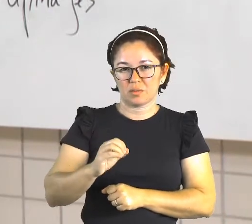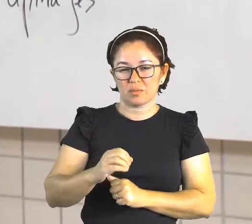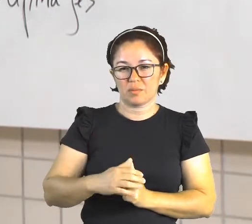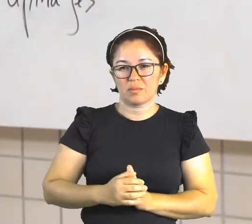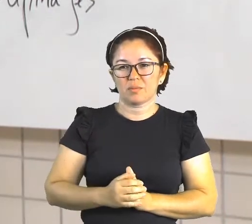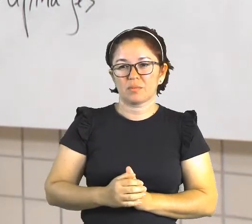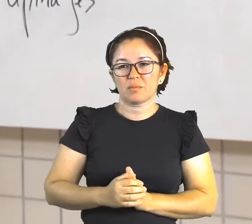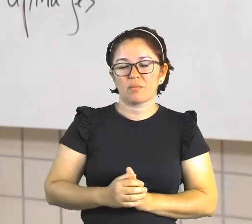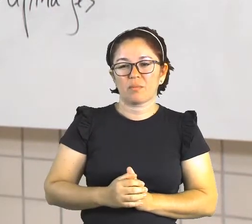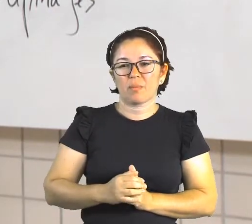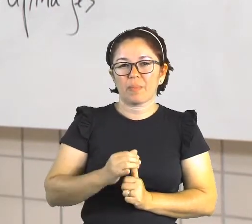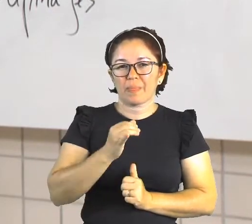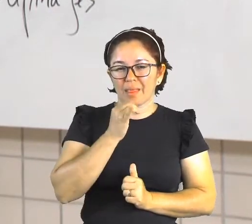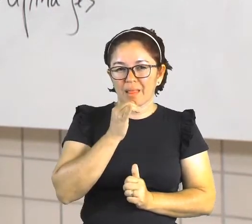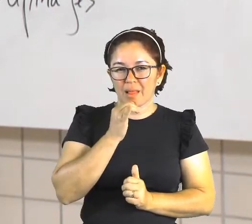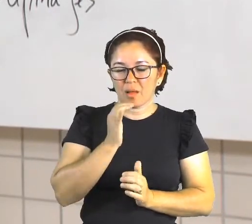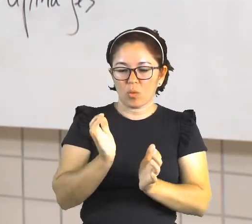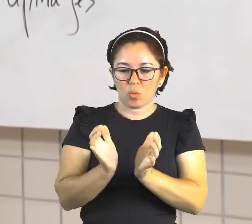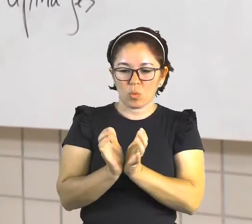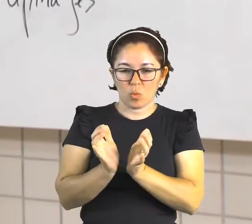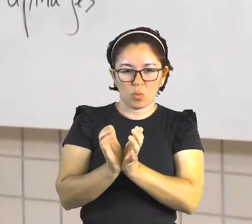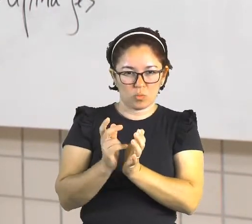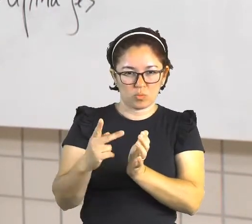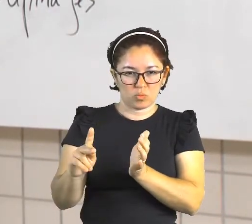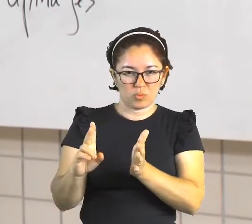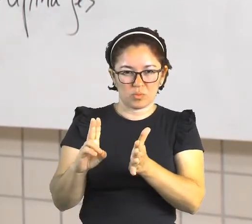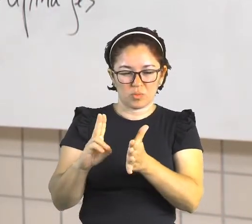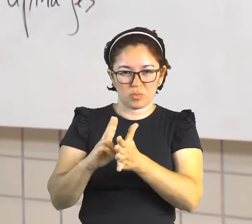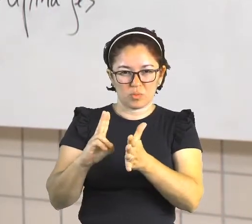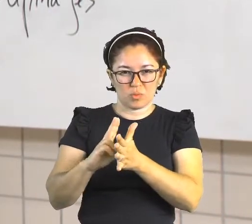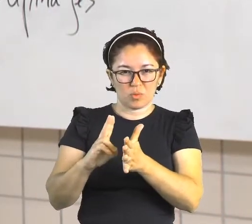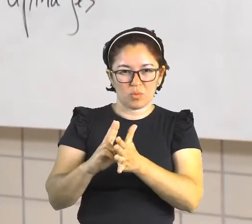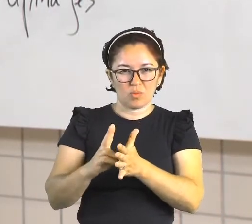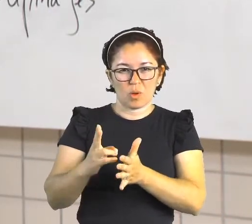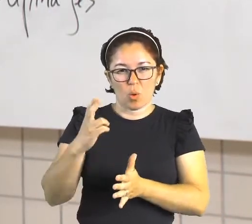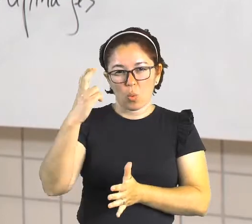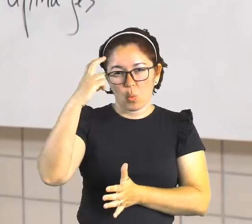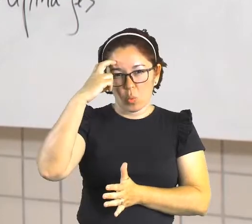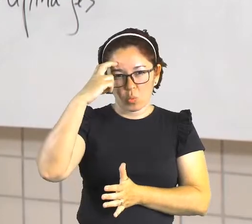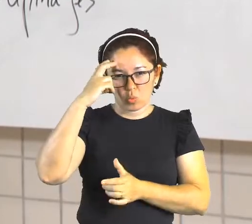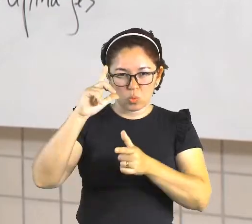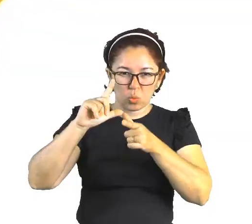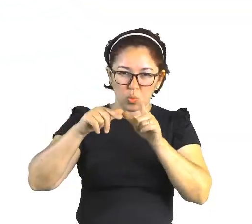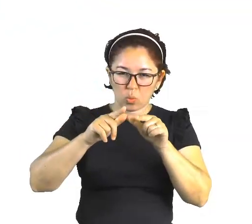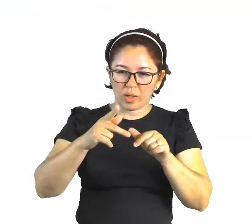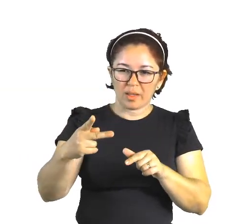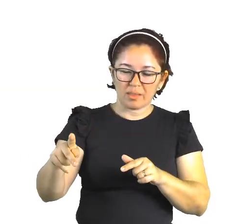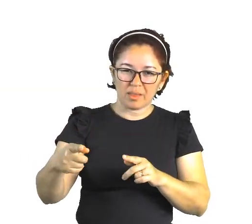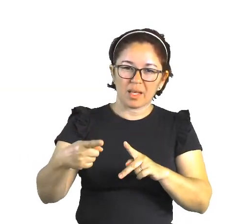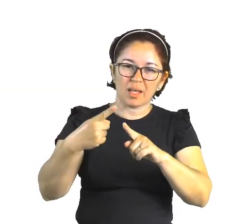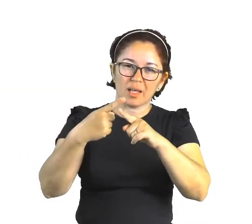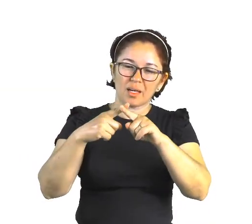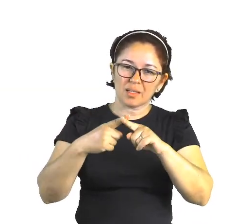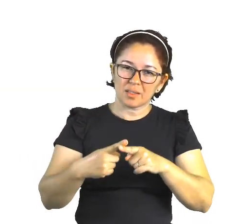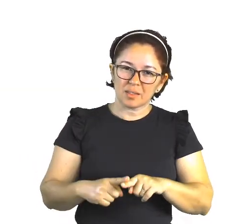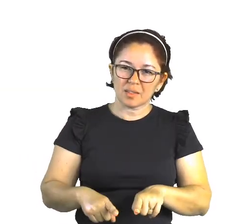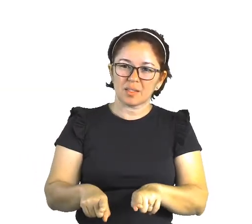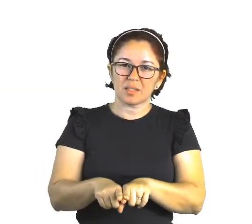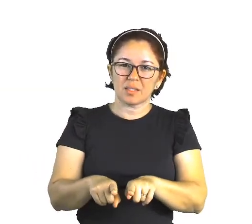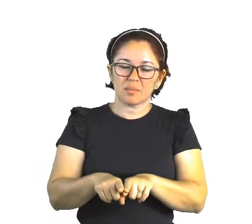uma cultura, eles praticam várias atividades artesanais, plantam batata,